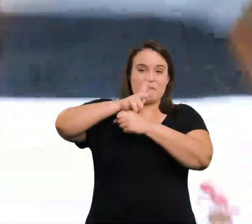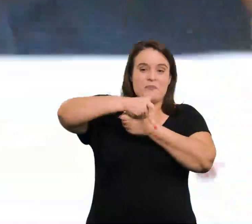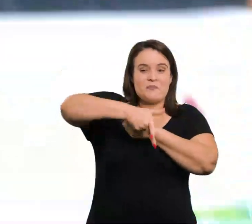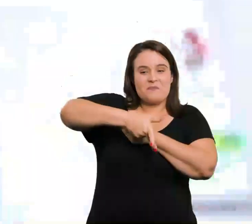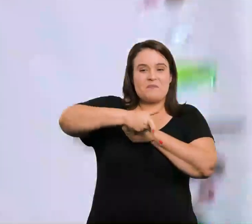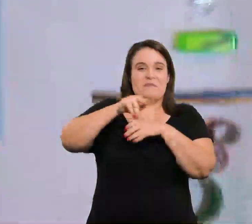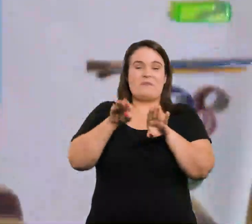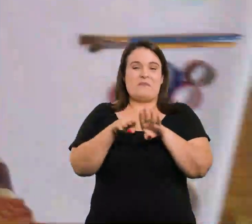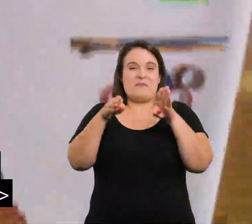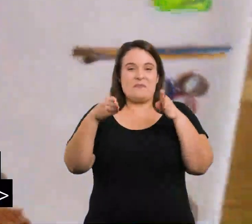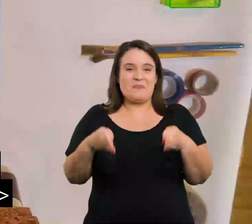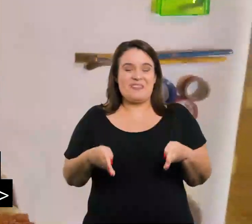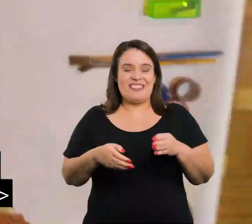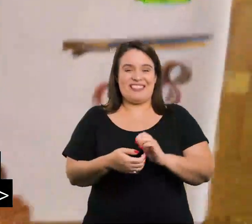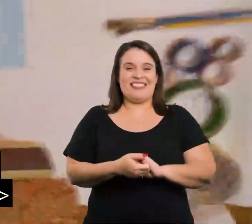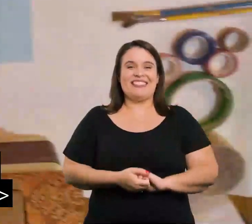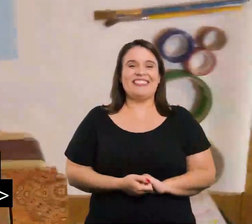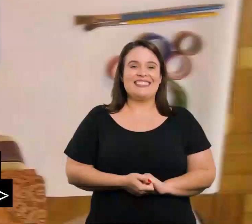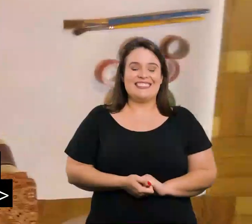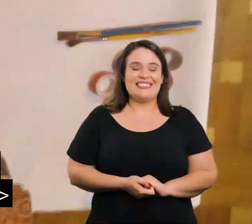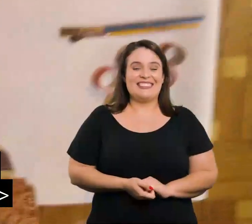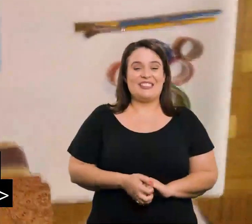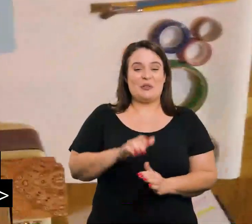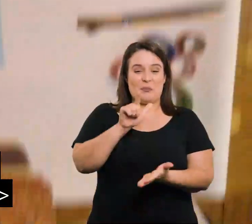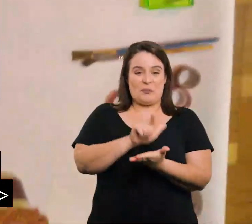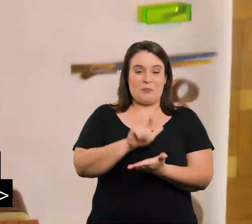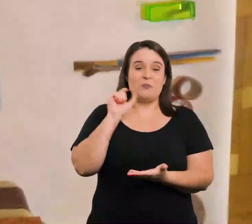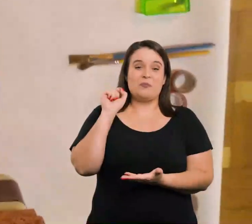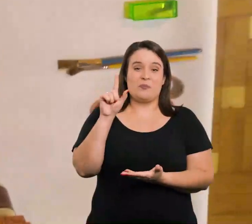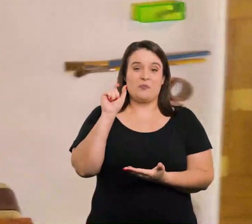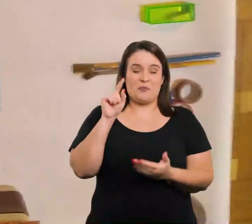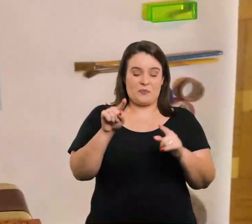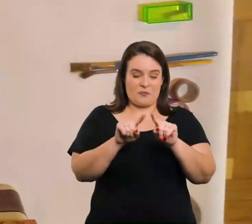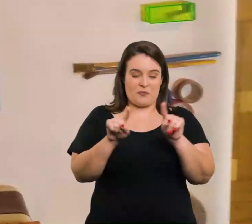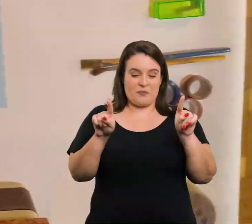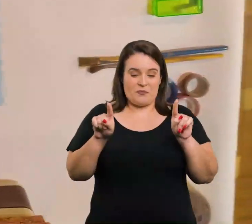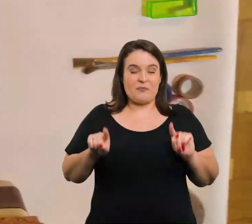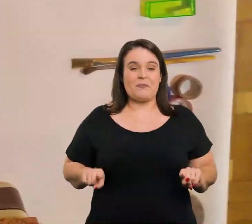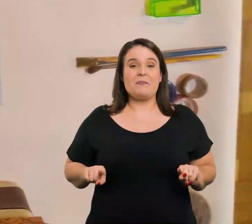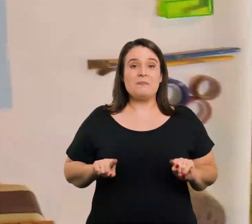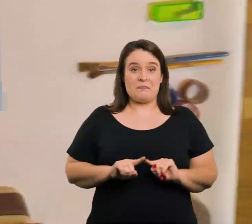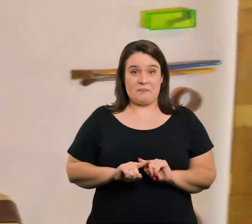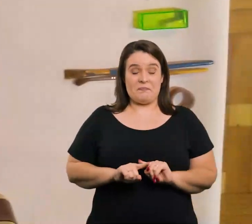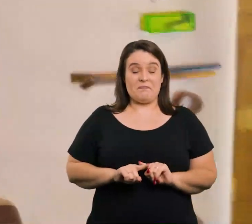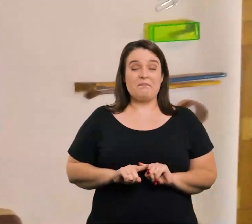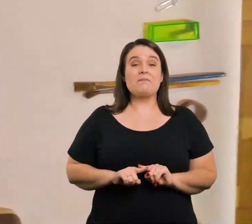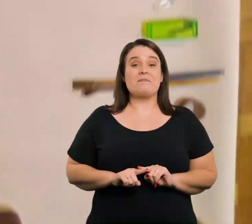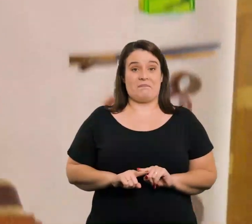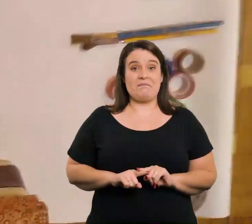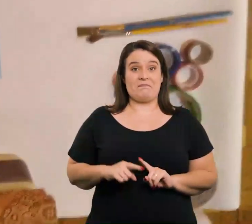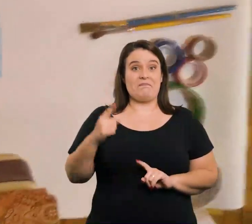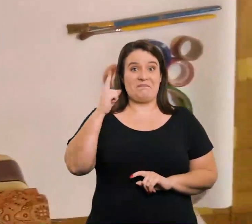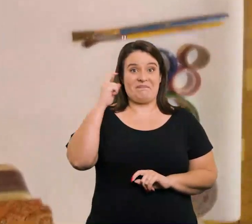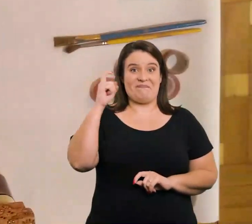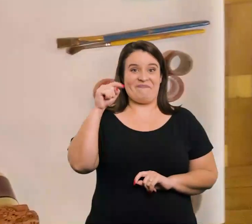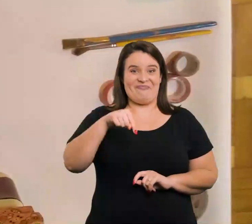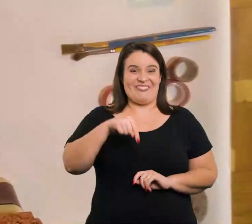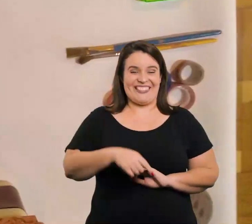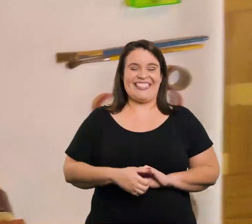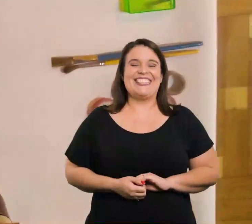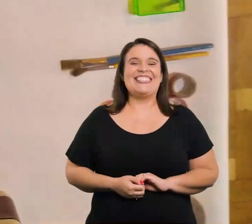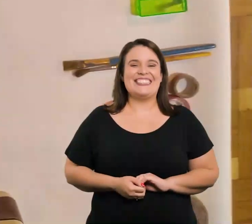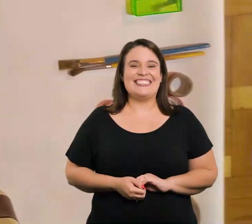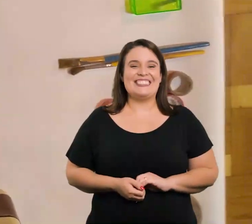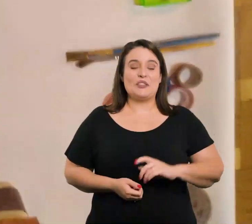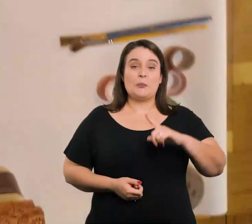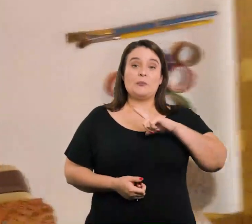sair da imagem, e vou mostrar a minha mesa para vocês, olhando de cima, olha. Um papel azul retangular, uma folha de sulfite, que eu